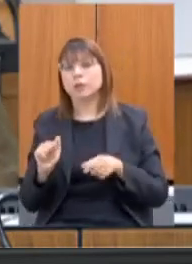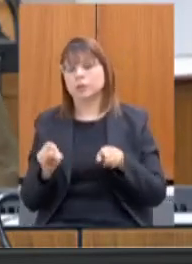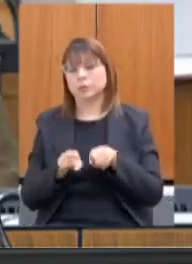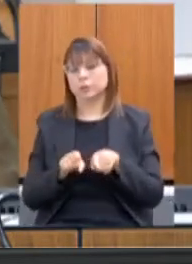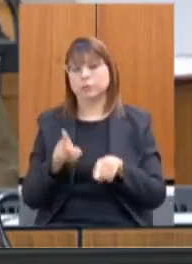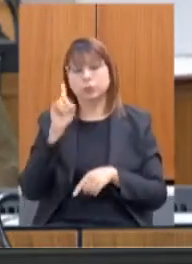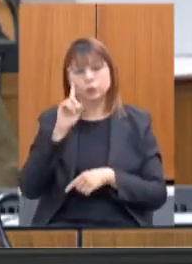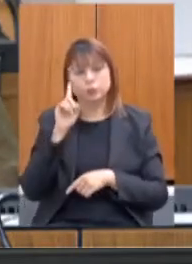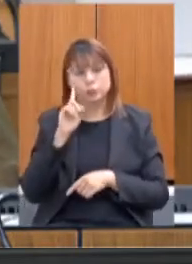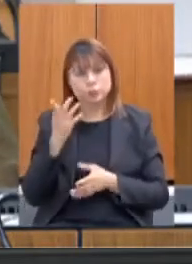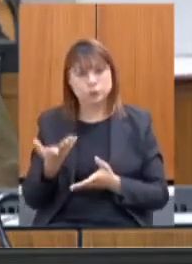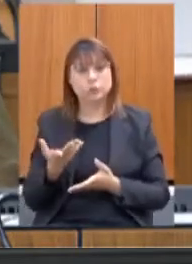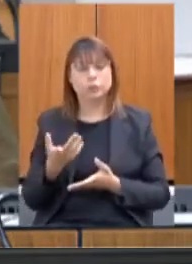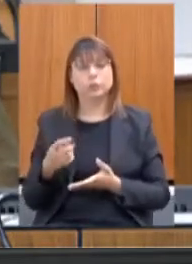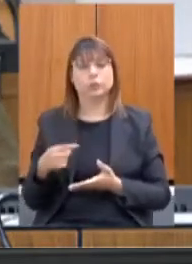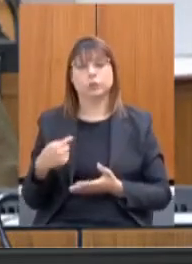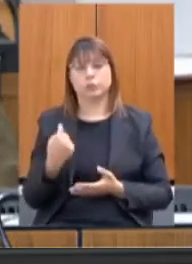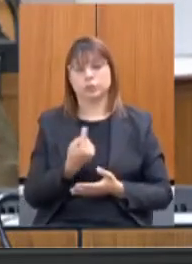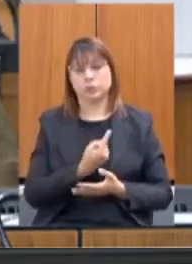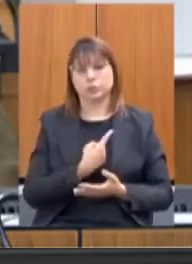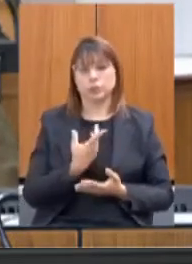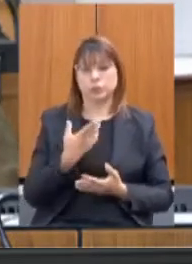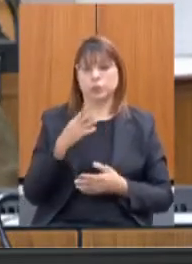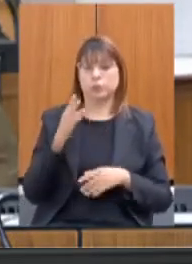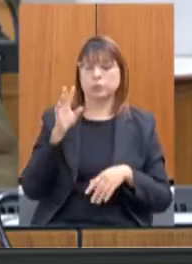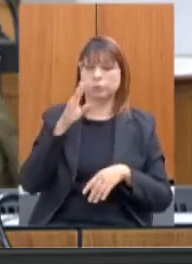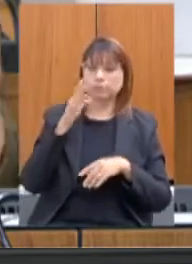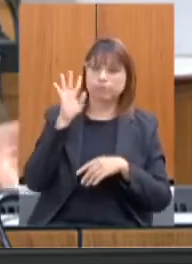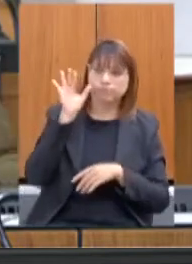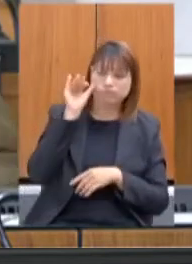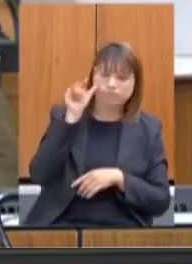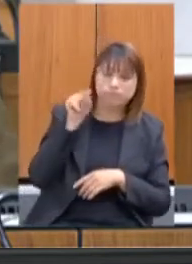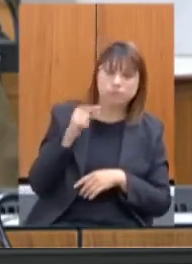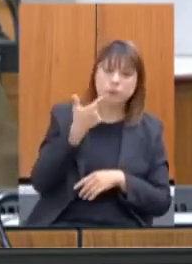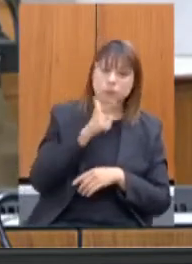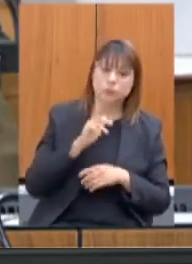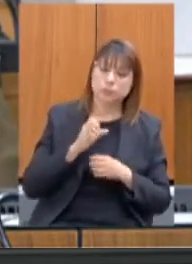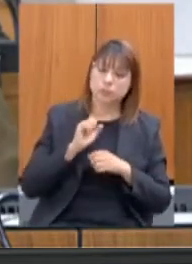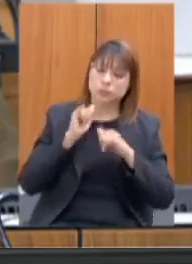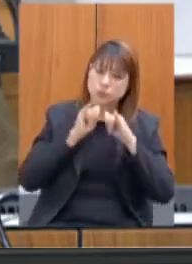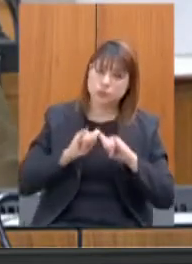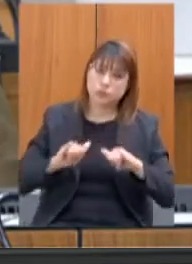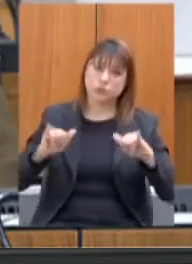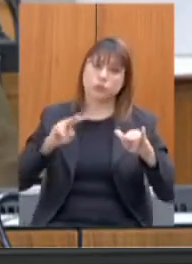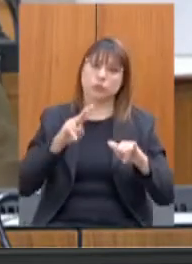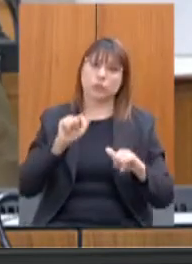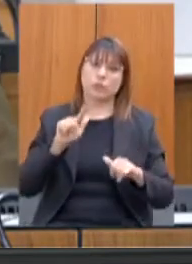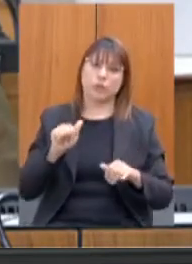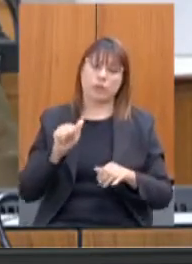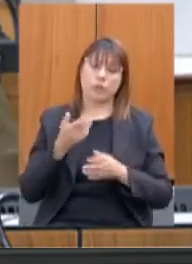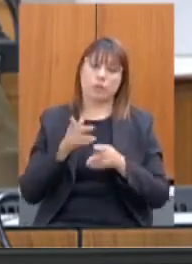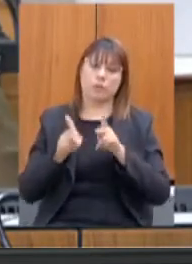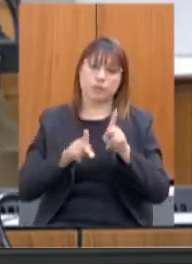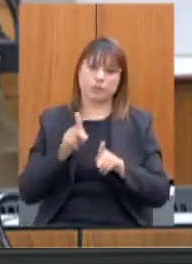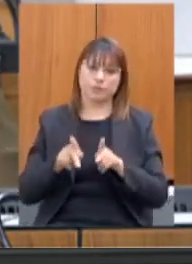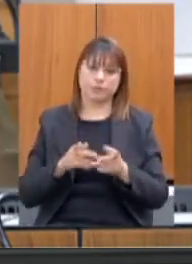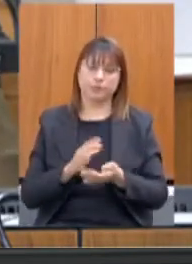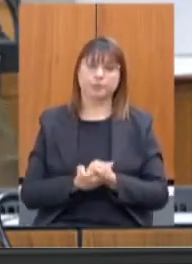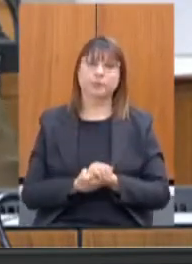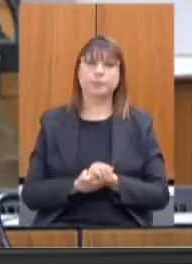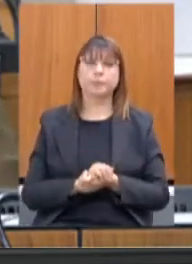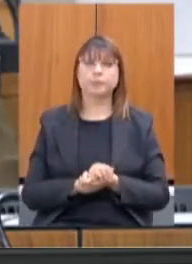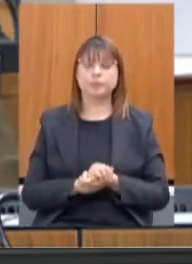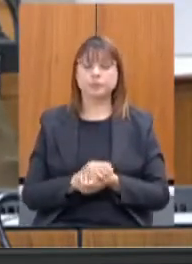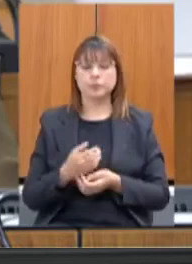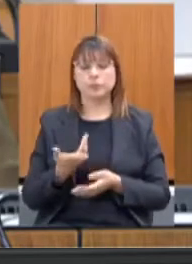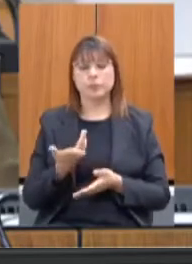diuturnamente, para a gente oferecer à sociedade e divulgar essas vagas. O monitor no mercado de trabalho,